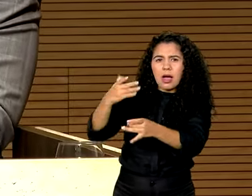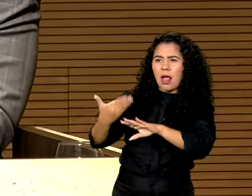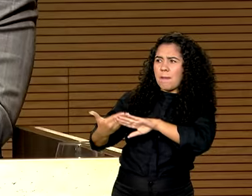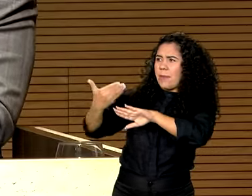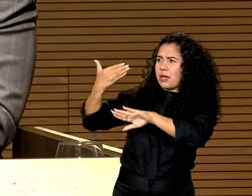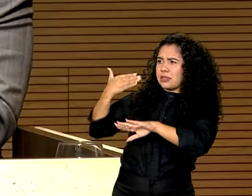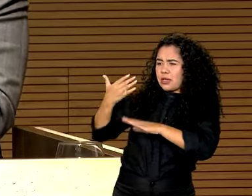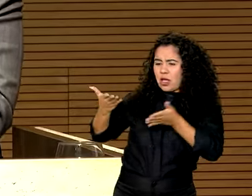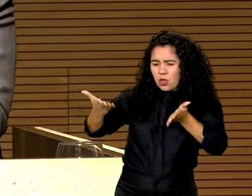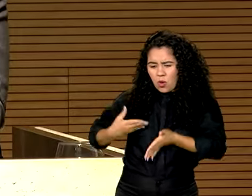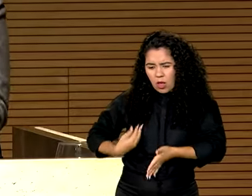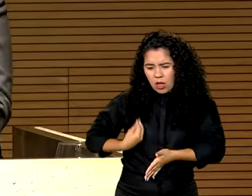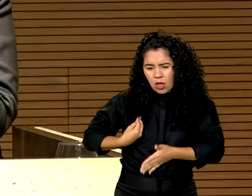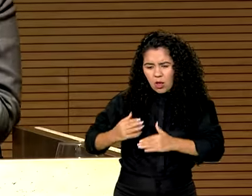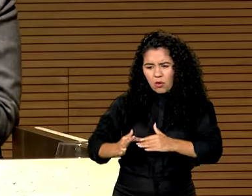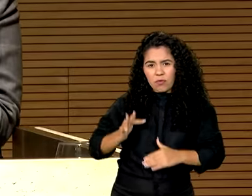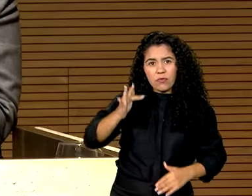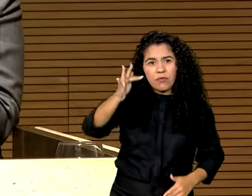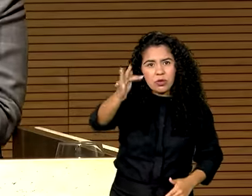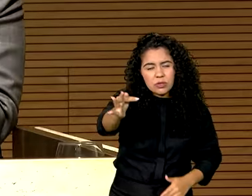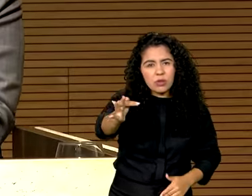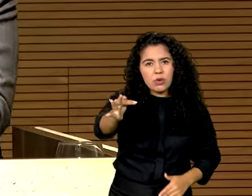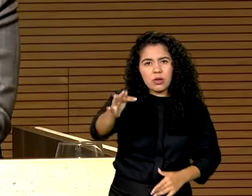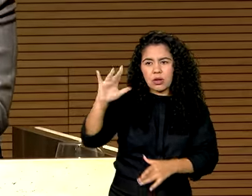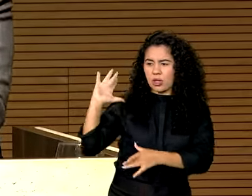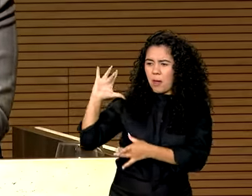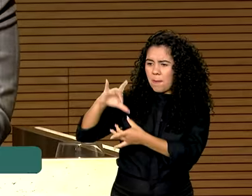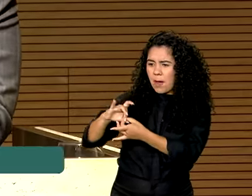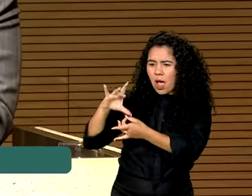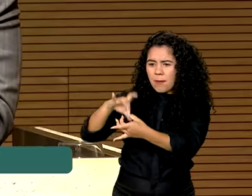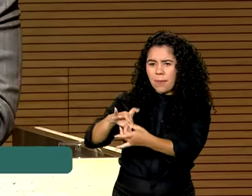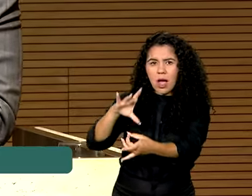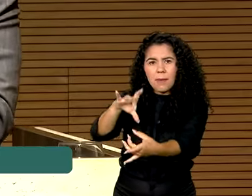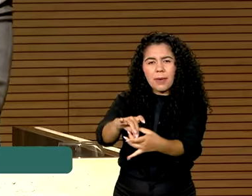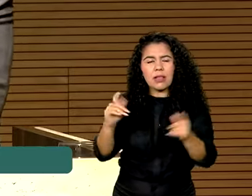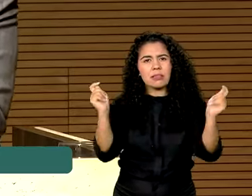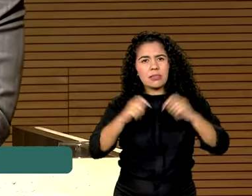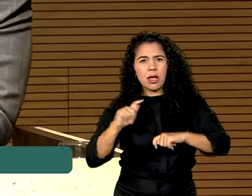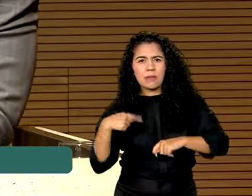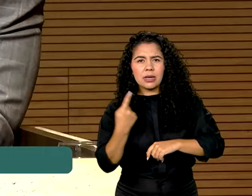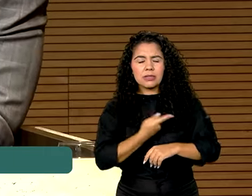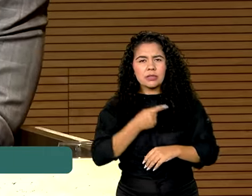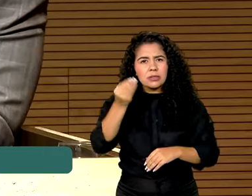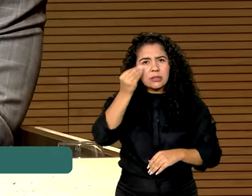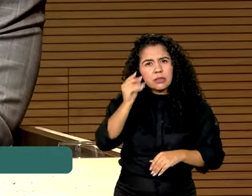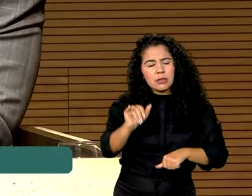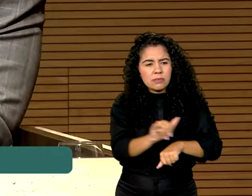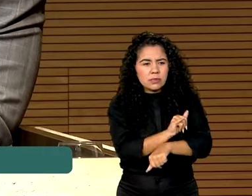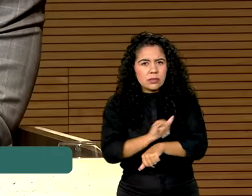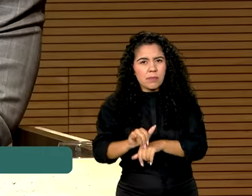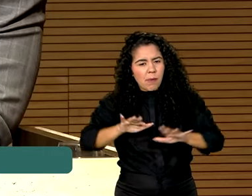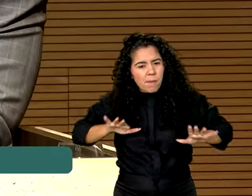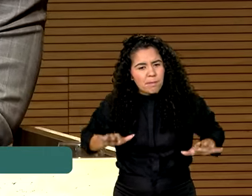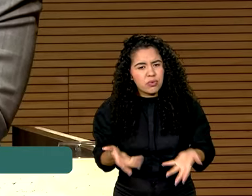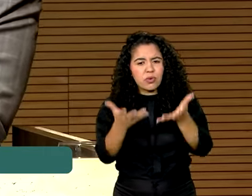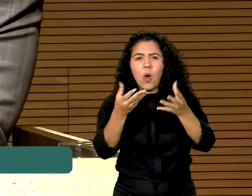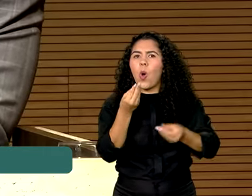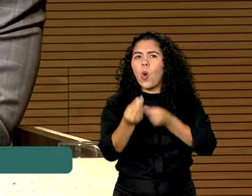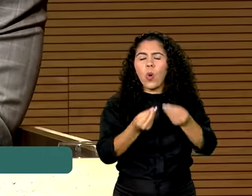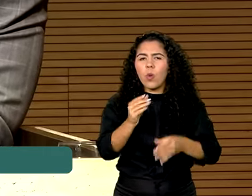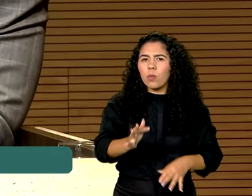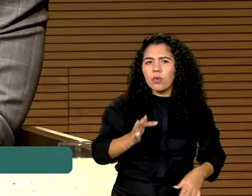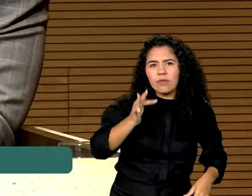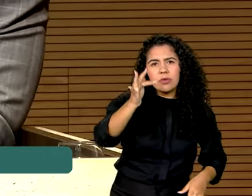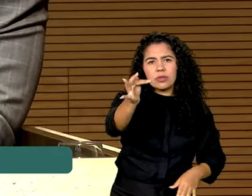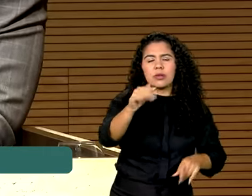Em que a gente pode, partir desse entrelaçamento, criar as condições para que nós possamos impulsionar o nosso destino, mudar